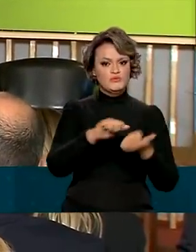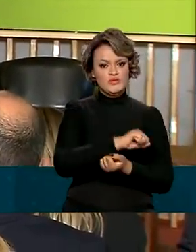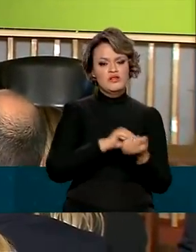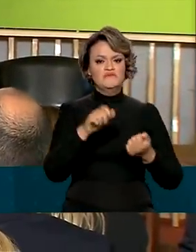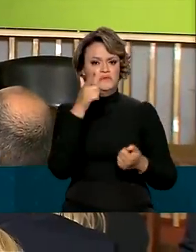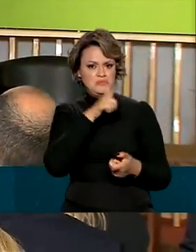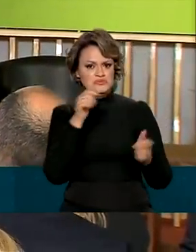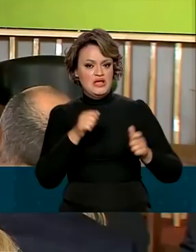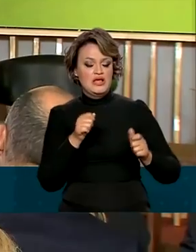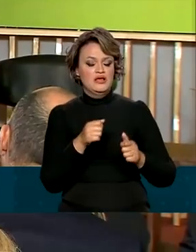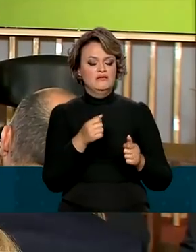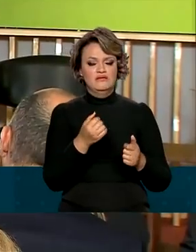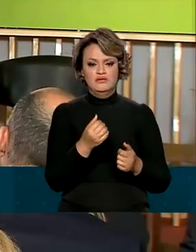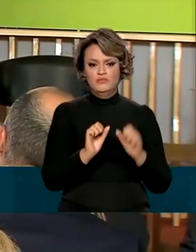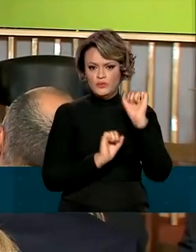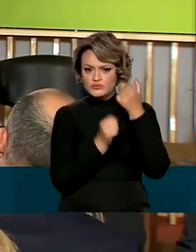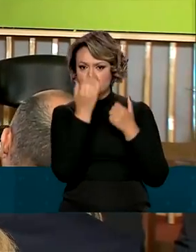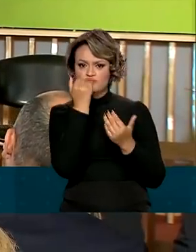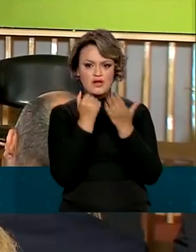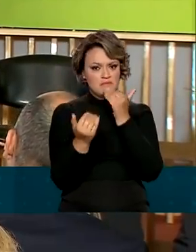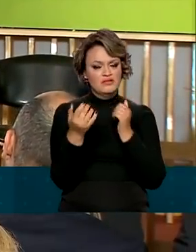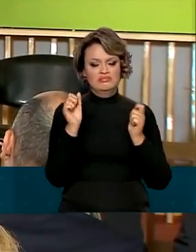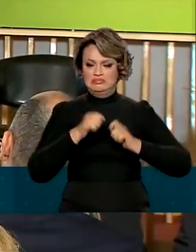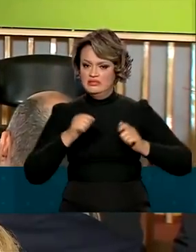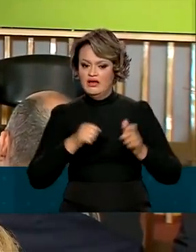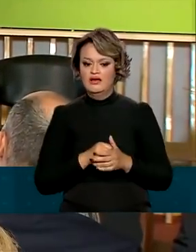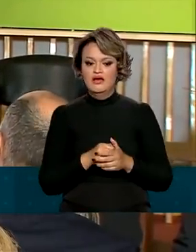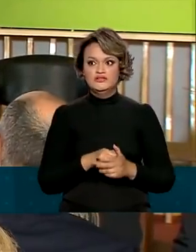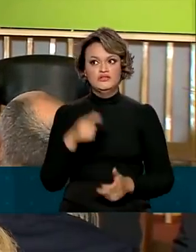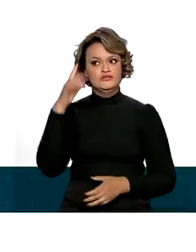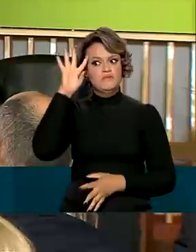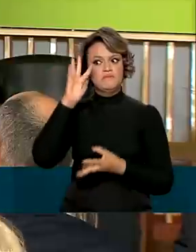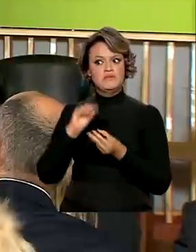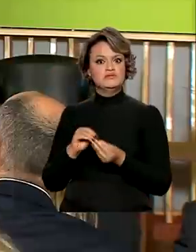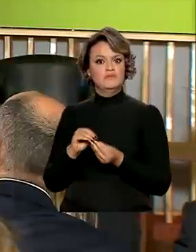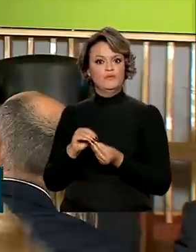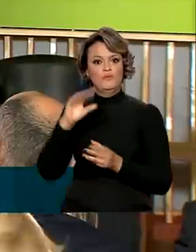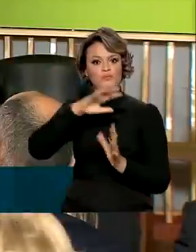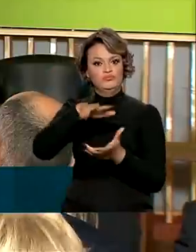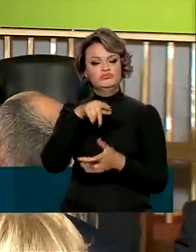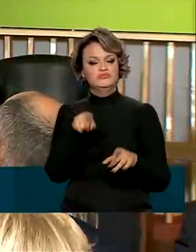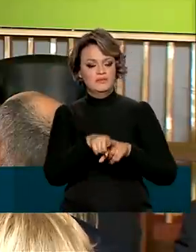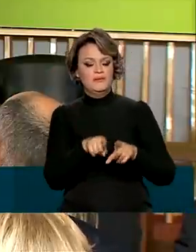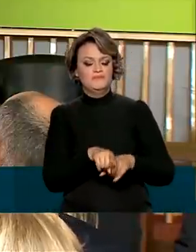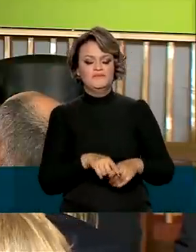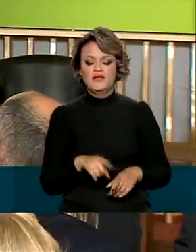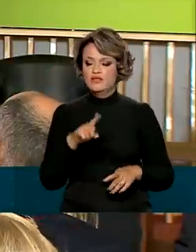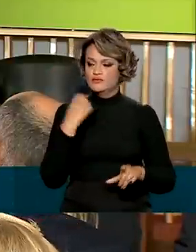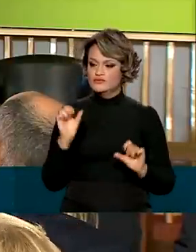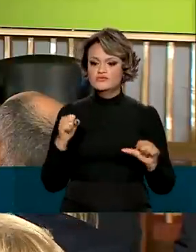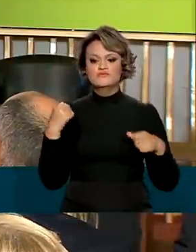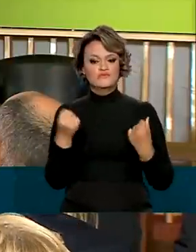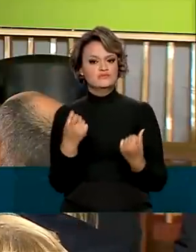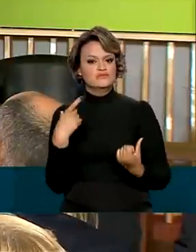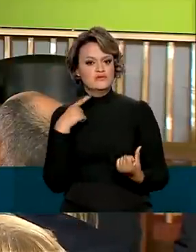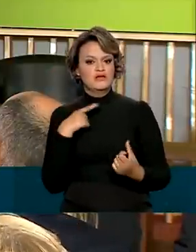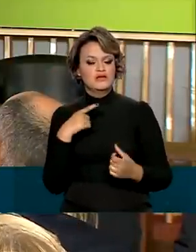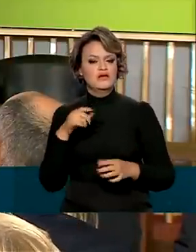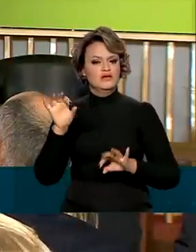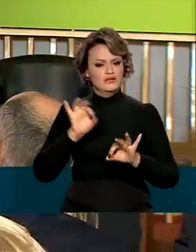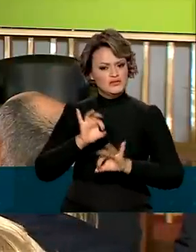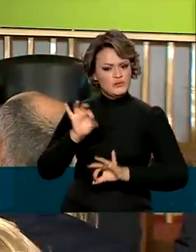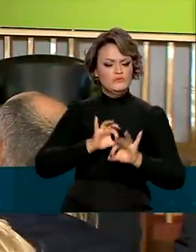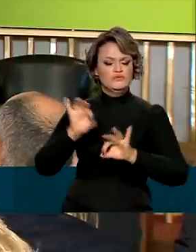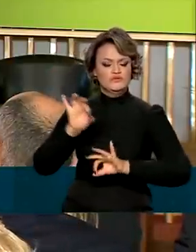potência alimentar. Essa ficha caiu no mundo. Mediante os nossos esforços, nós temos tentado construir isso há algum